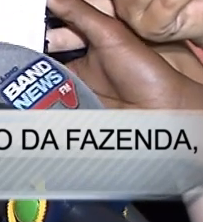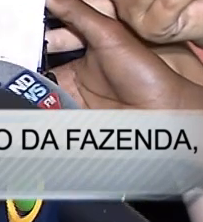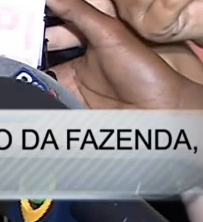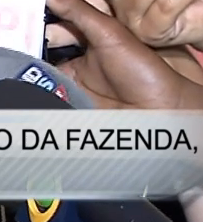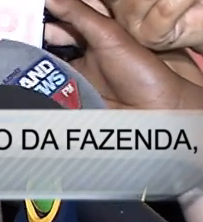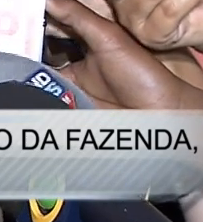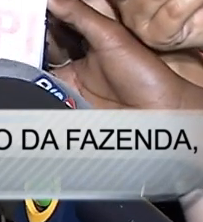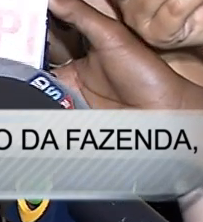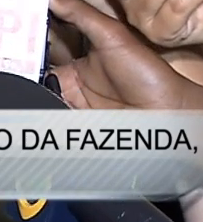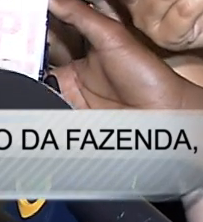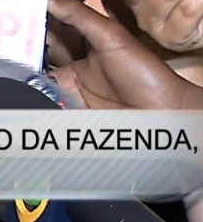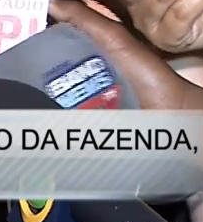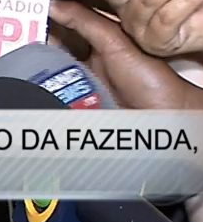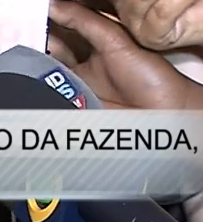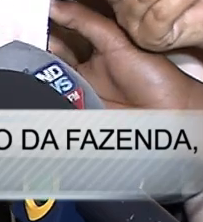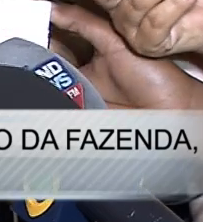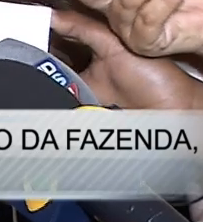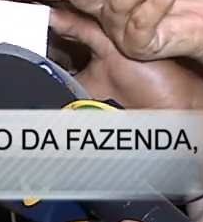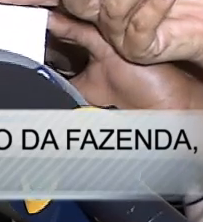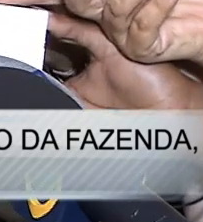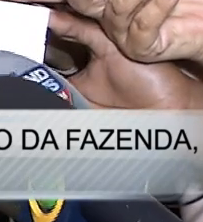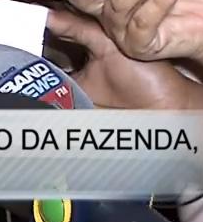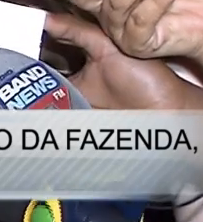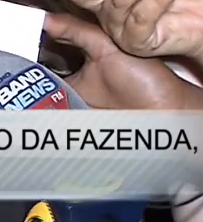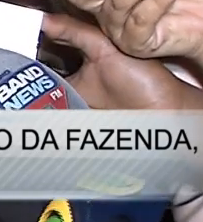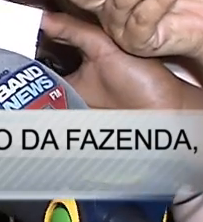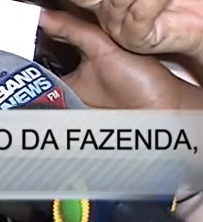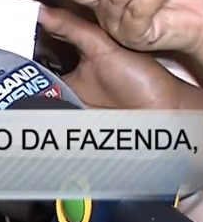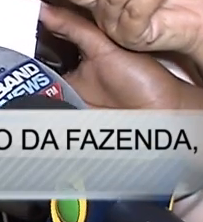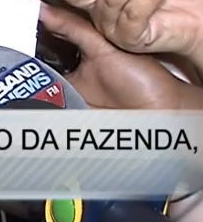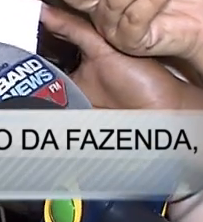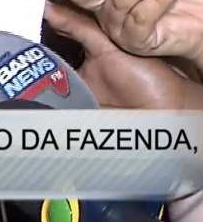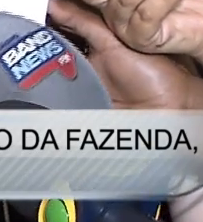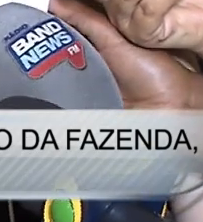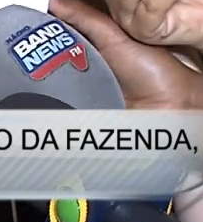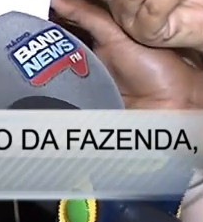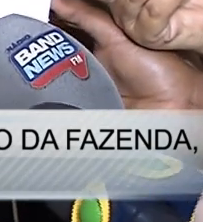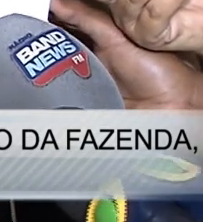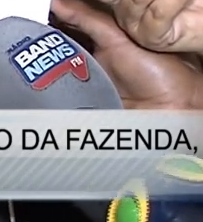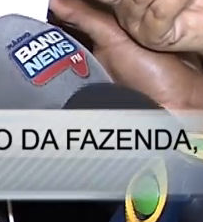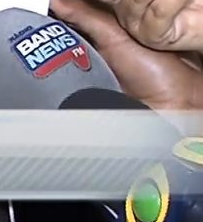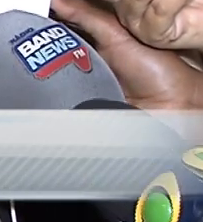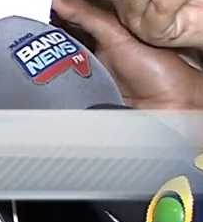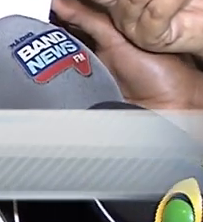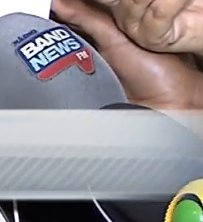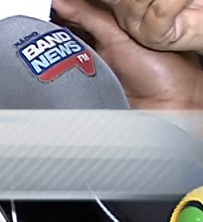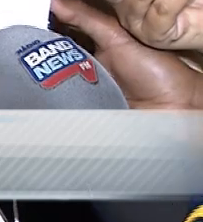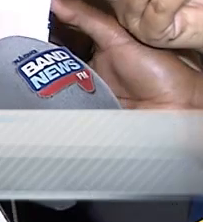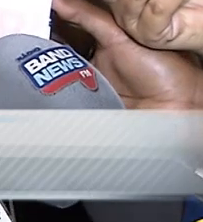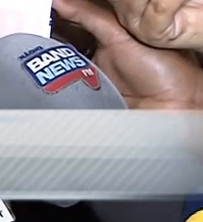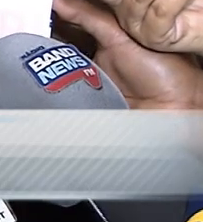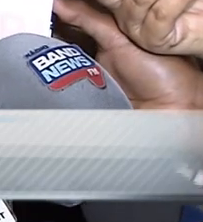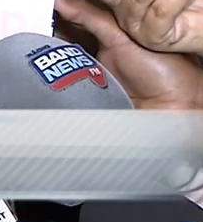nos governos estaduais. Agora, como esse auxílio não deve ser somente uma medida de curto prazo, ele deve ser uma